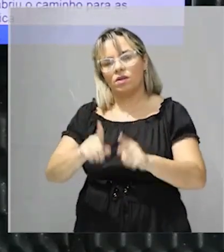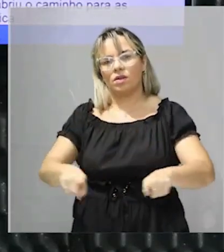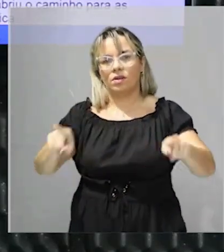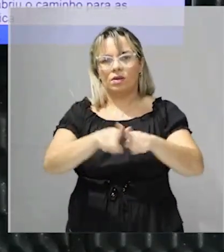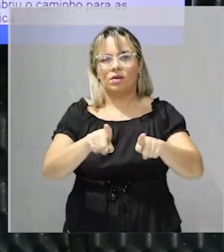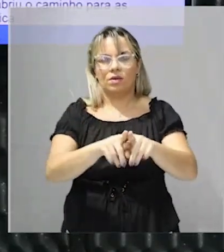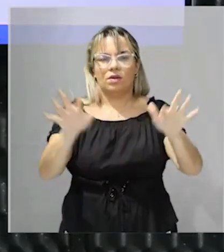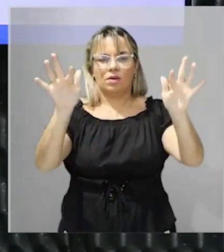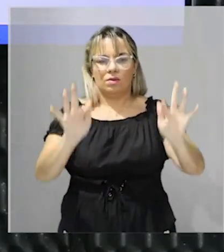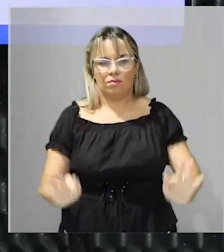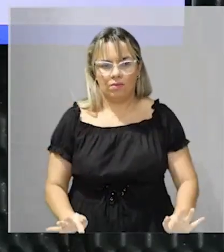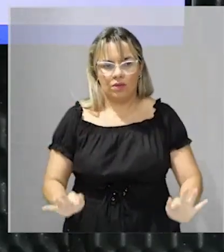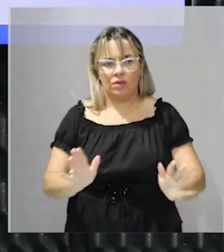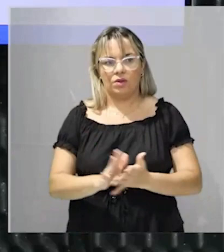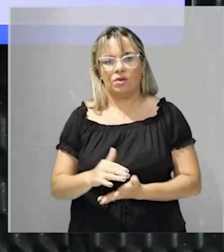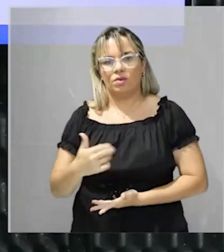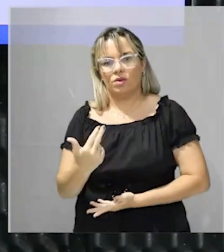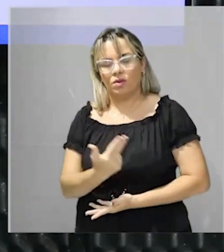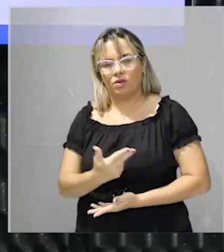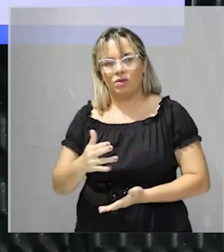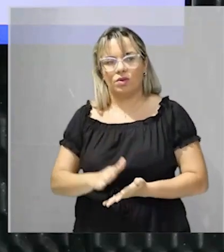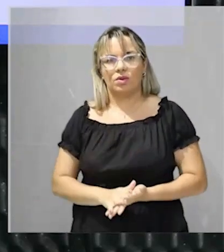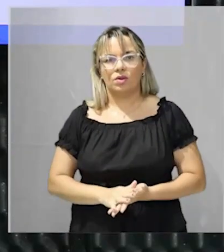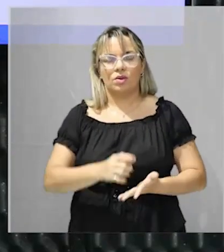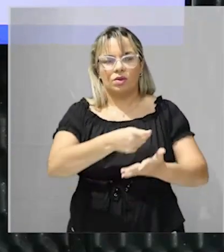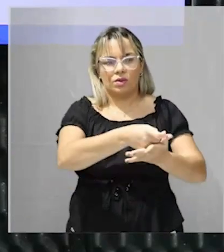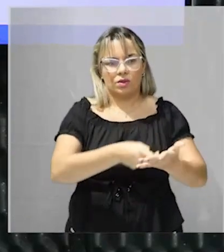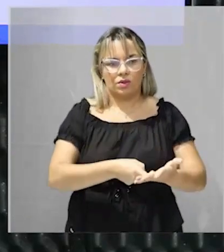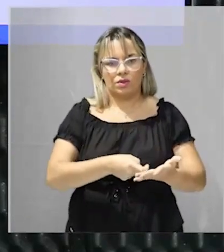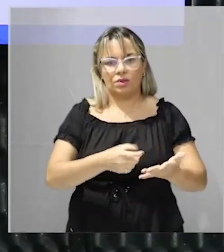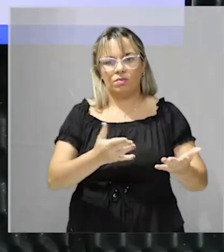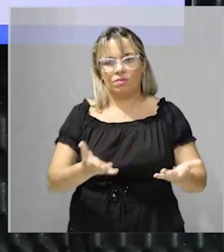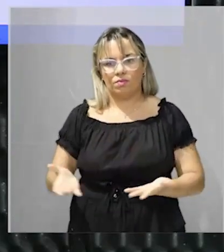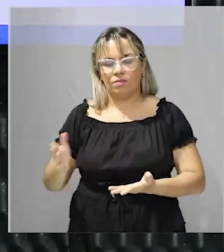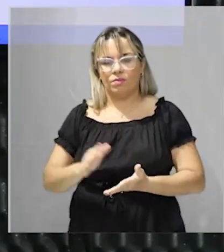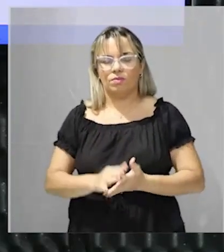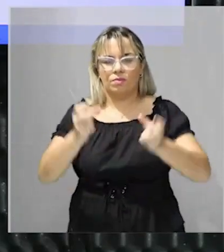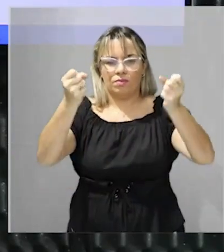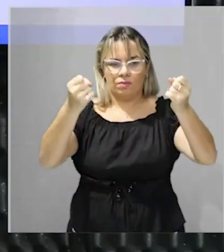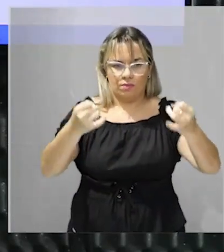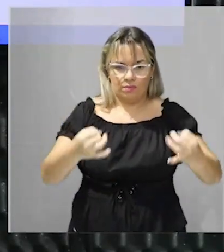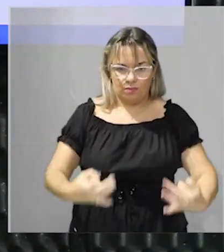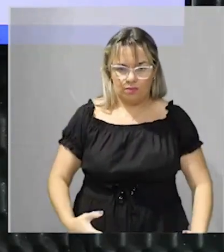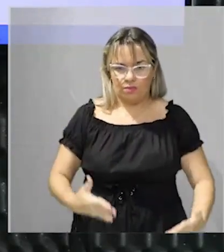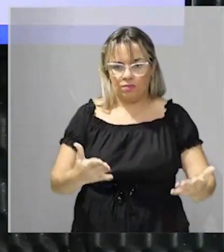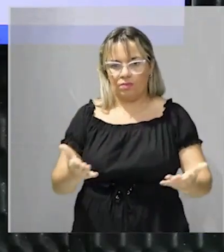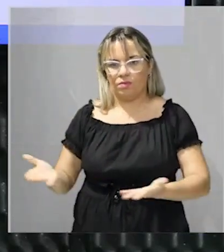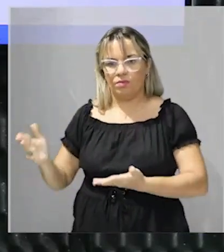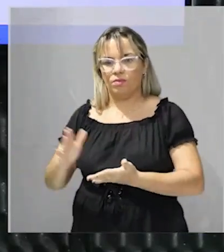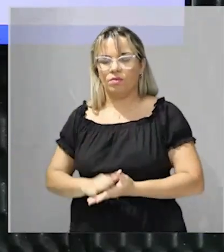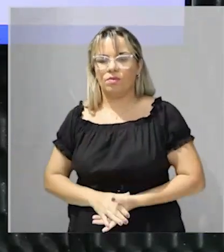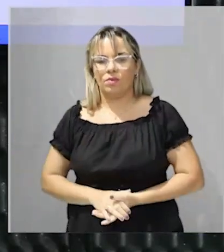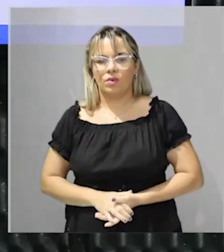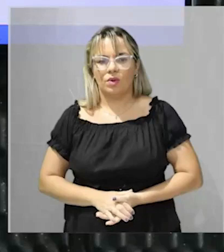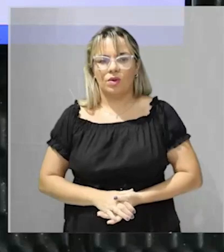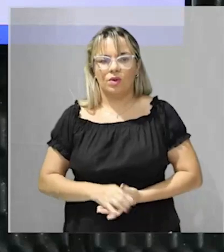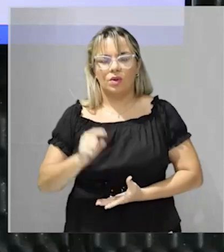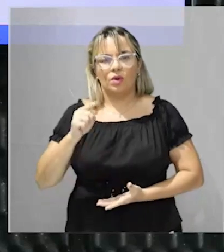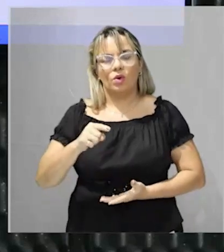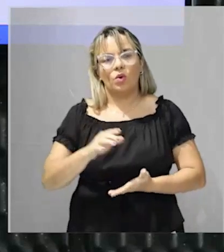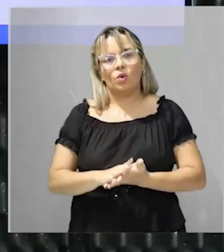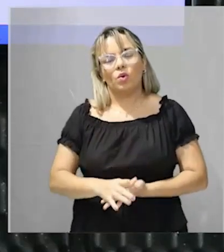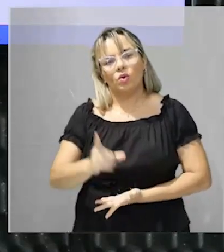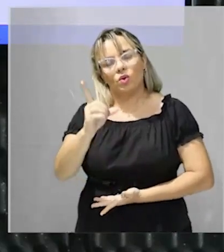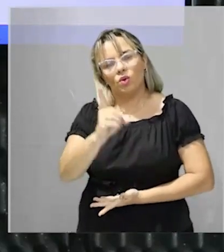direito à felicidade como nós vamos aqui ver no texto que ele fala os direitos considerados por Locke